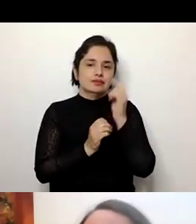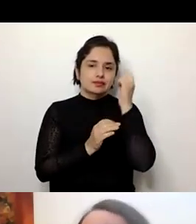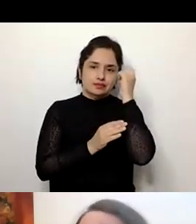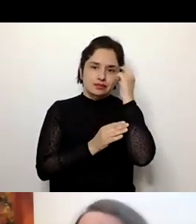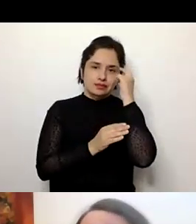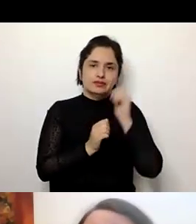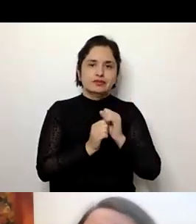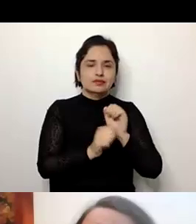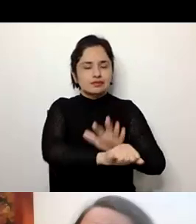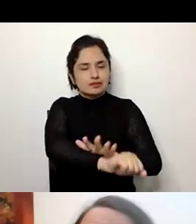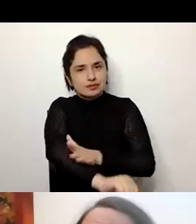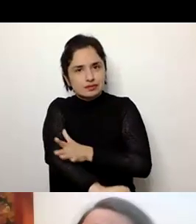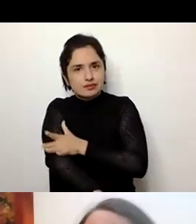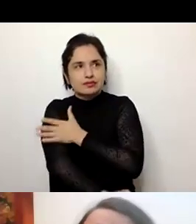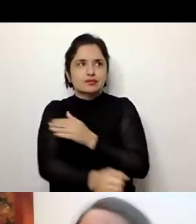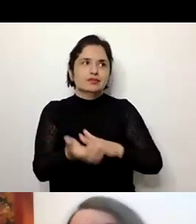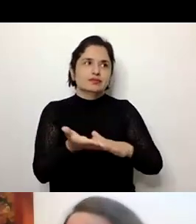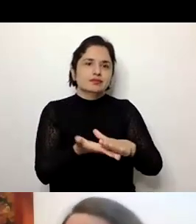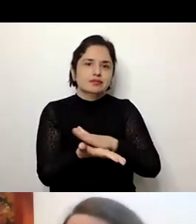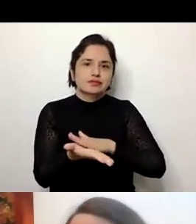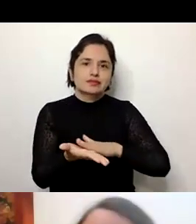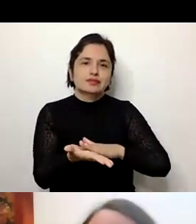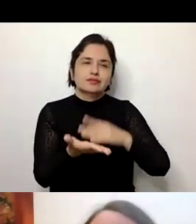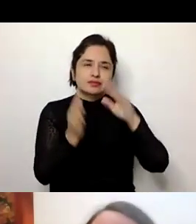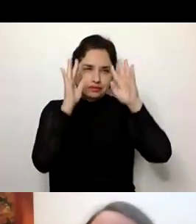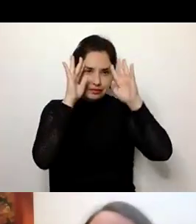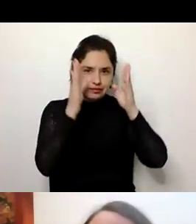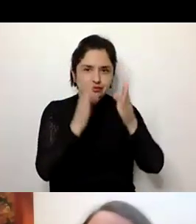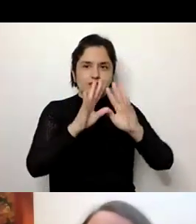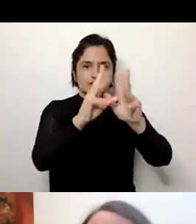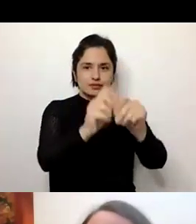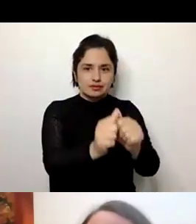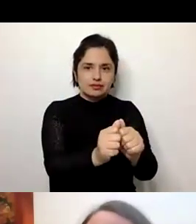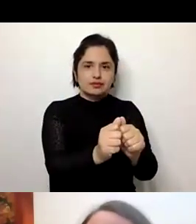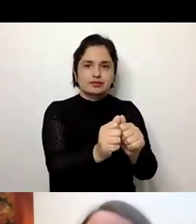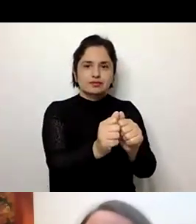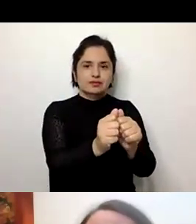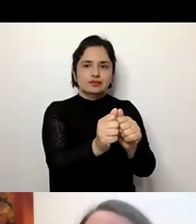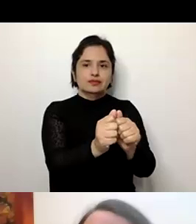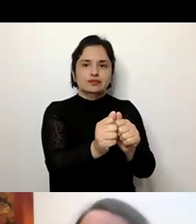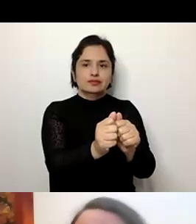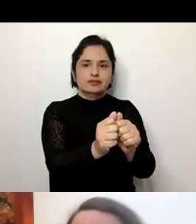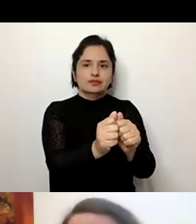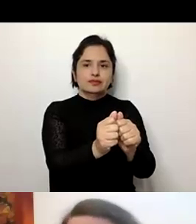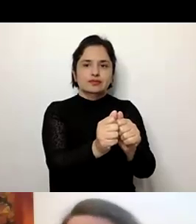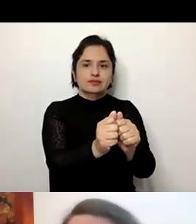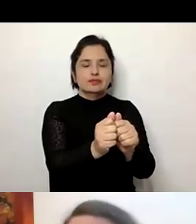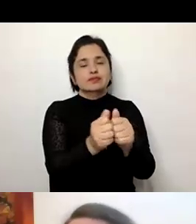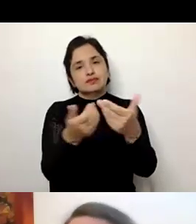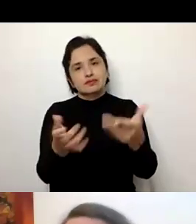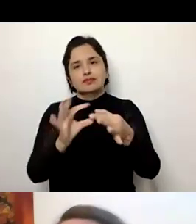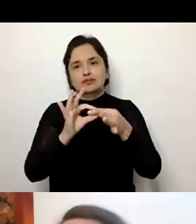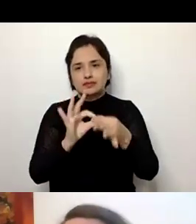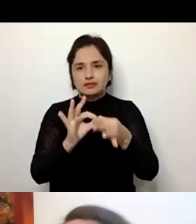nas sensibilidades por exemplo hacia as famílias né assim que agradecemos